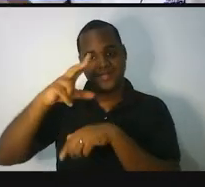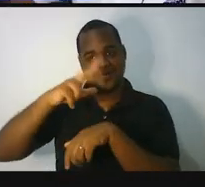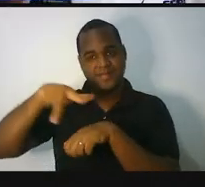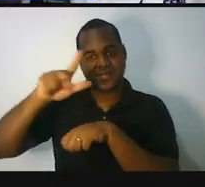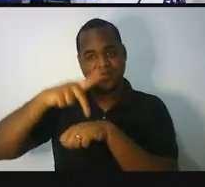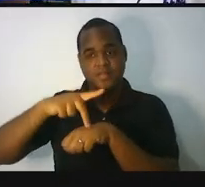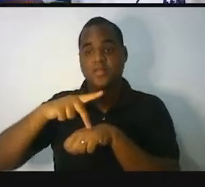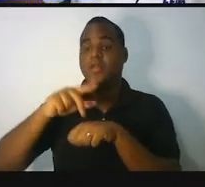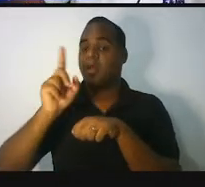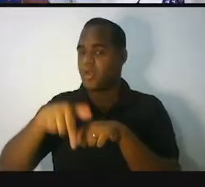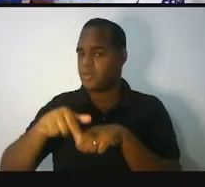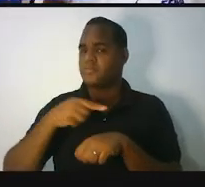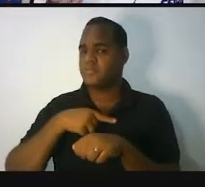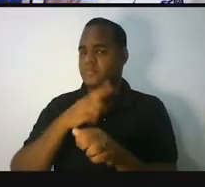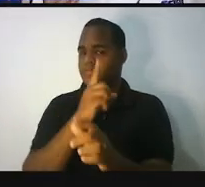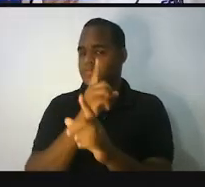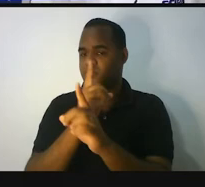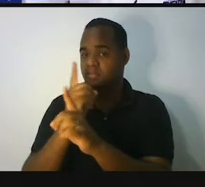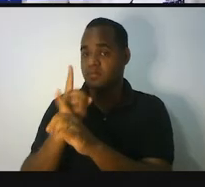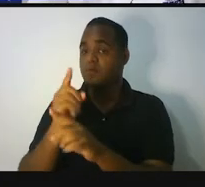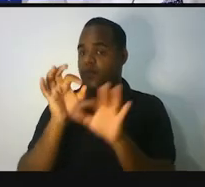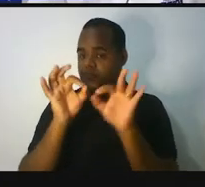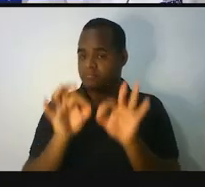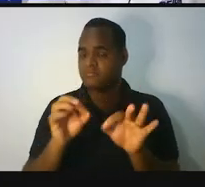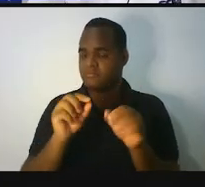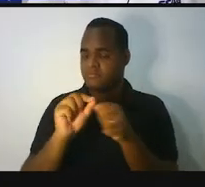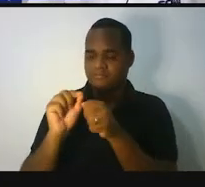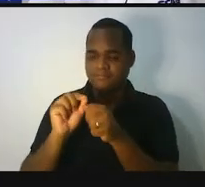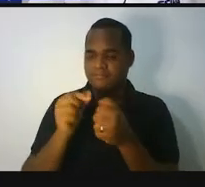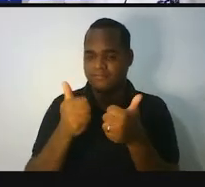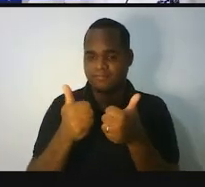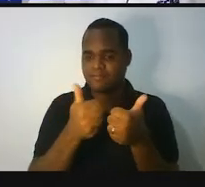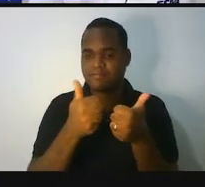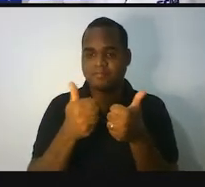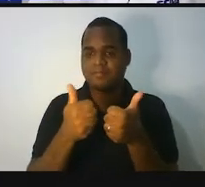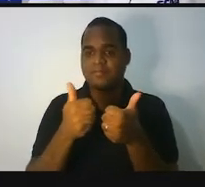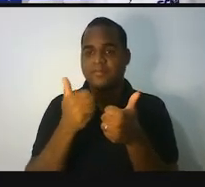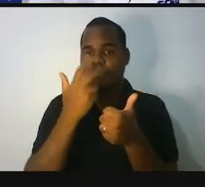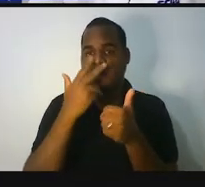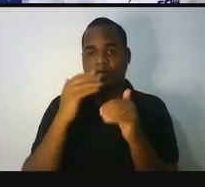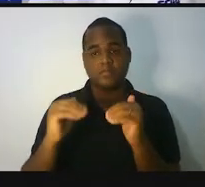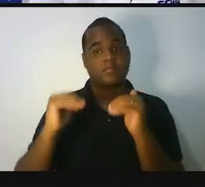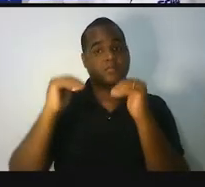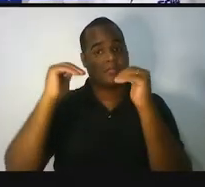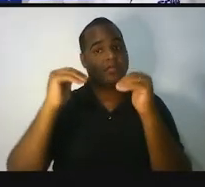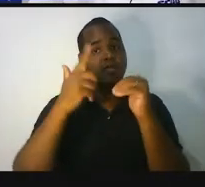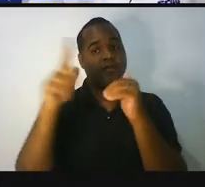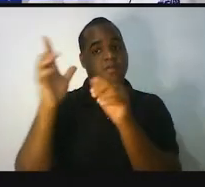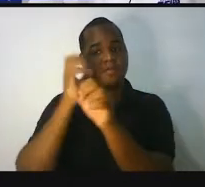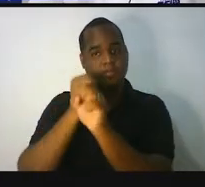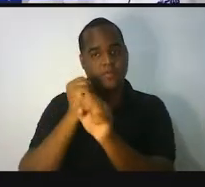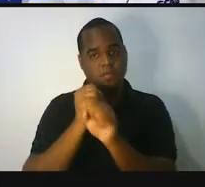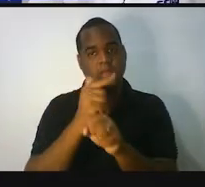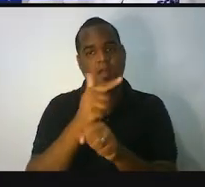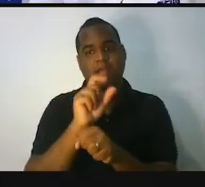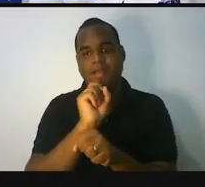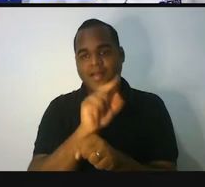que você vai fazer. É superior à soma azul